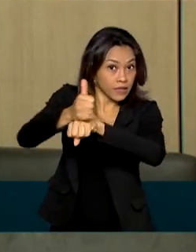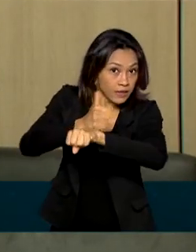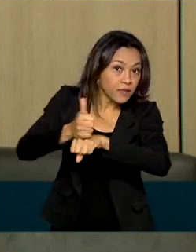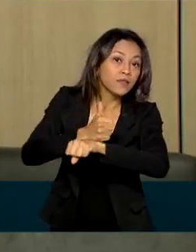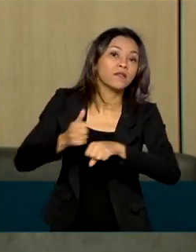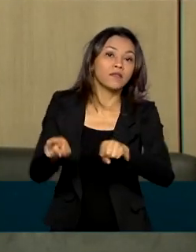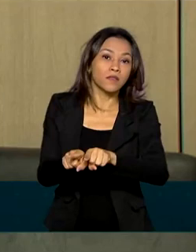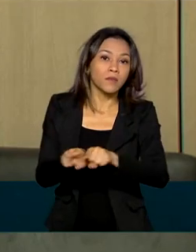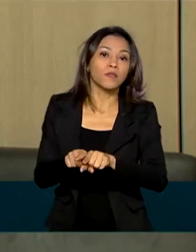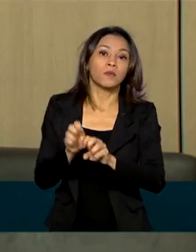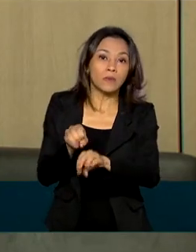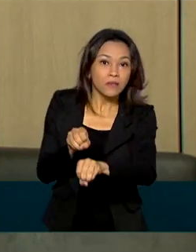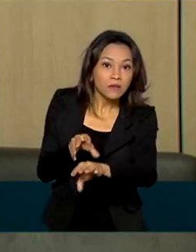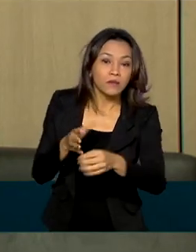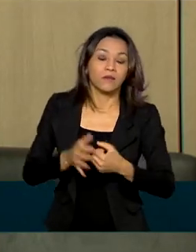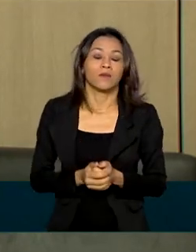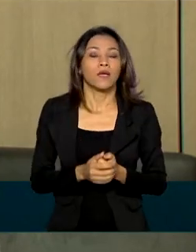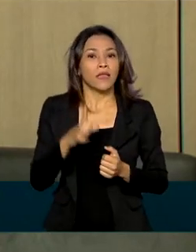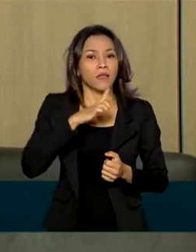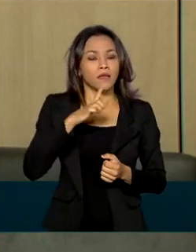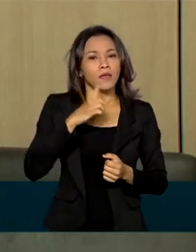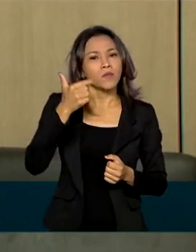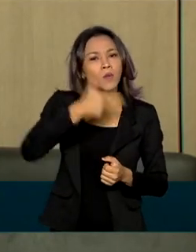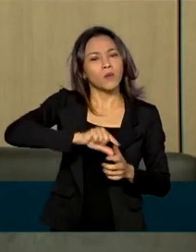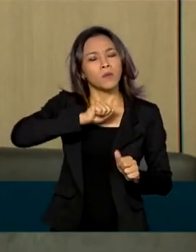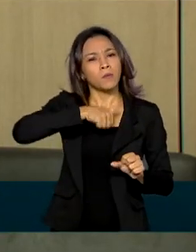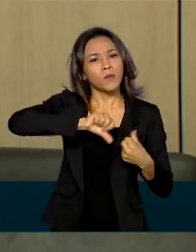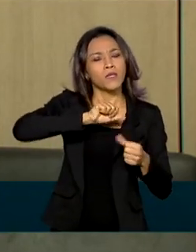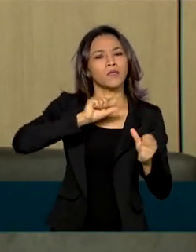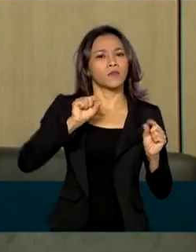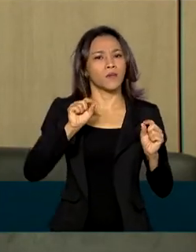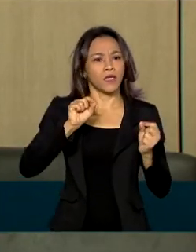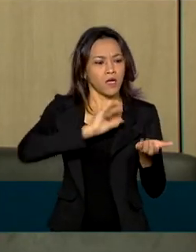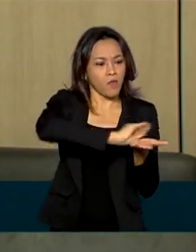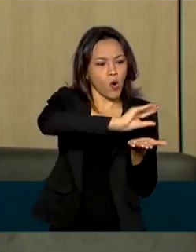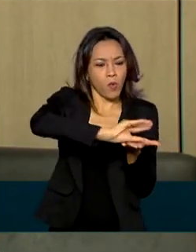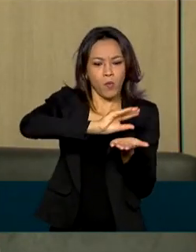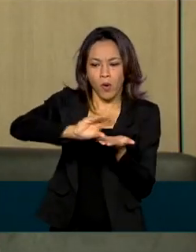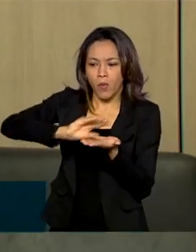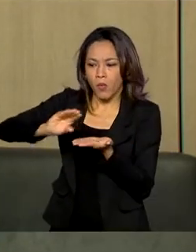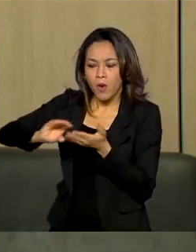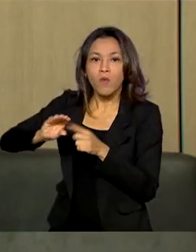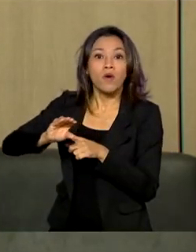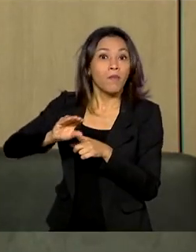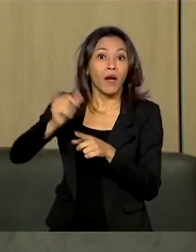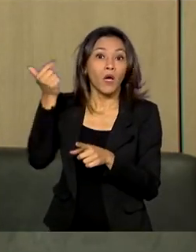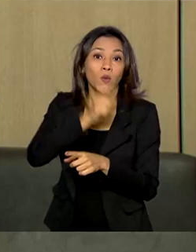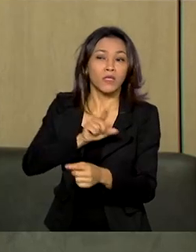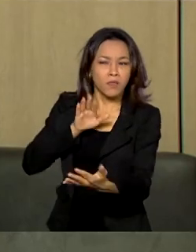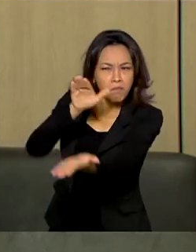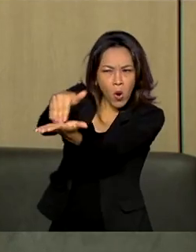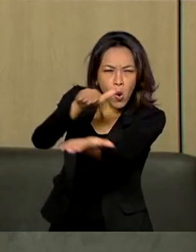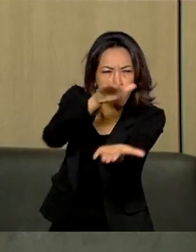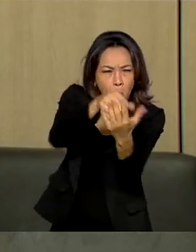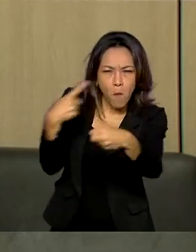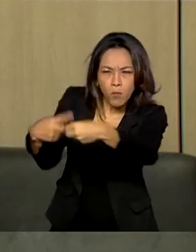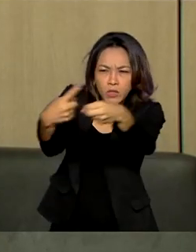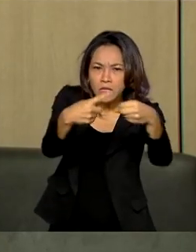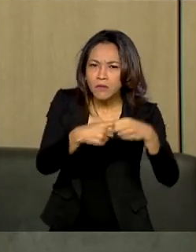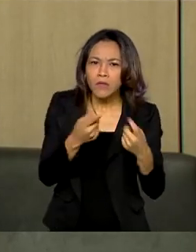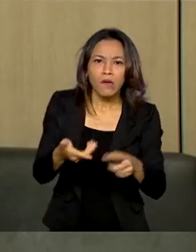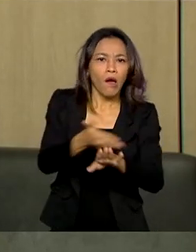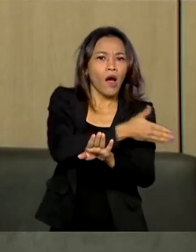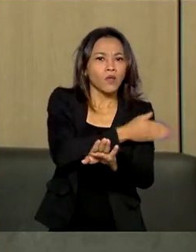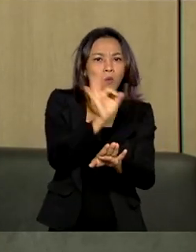Nós temos também uma alteração na forma de distribuição desses recursos, alcançando municípios de estados que não recebiam complementação.